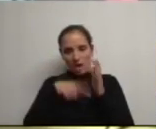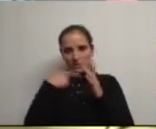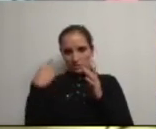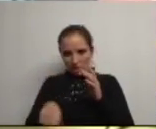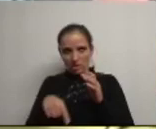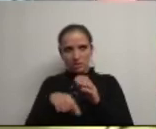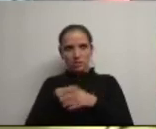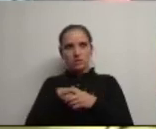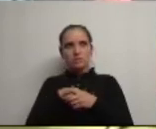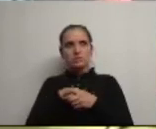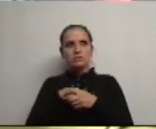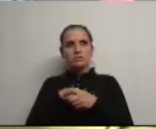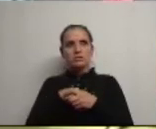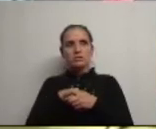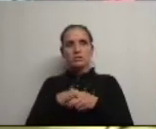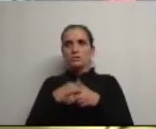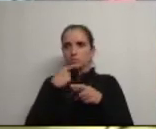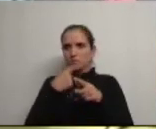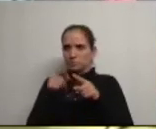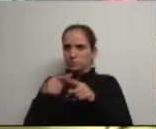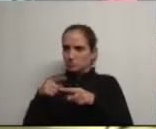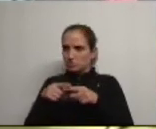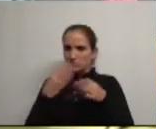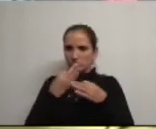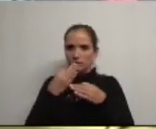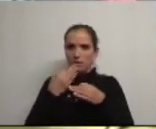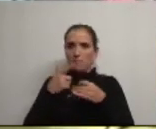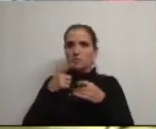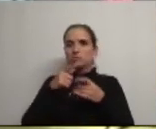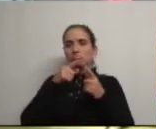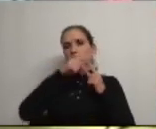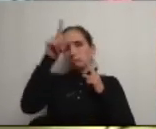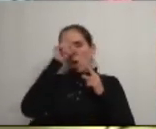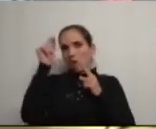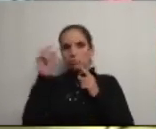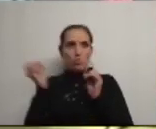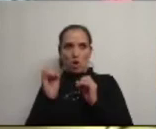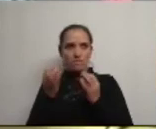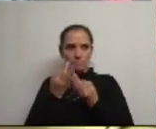até feitas por muitos operadores mas na jasteira não temos ok?